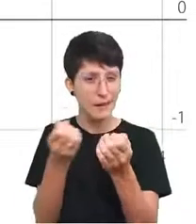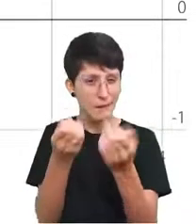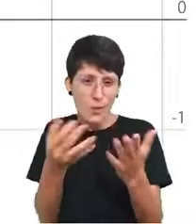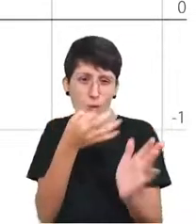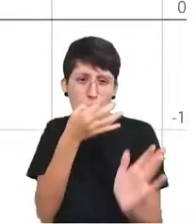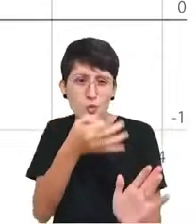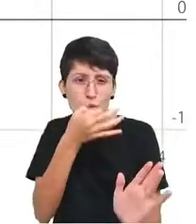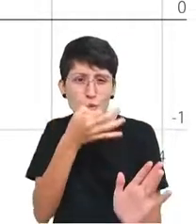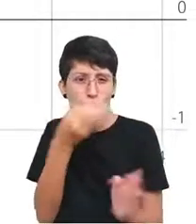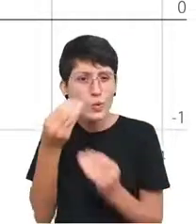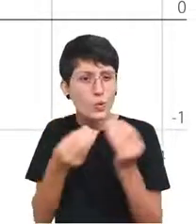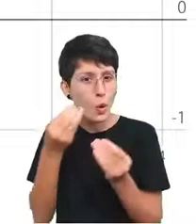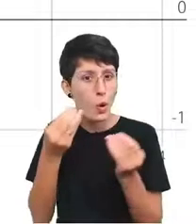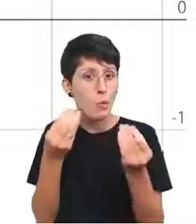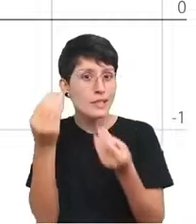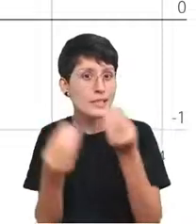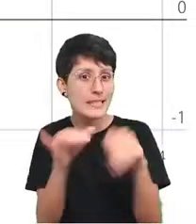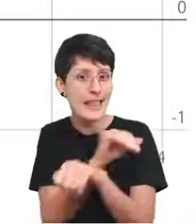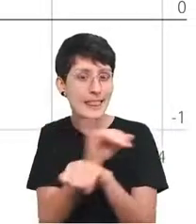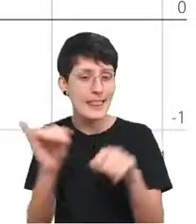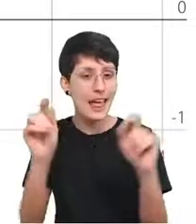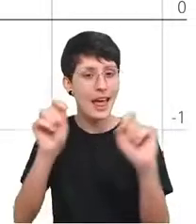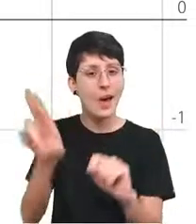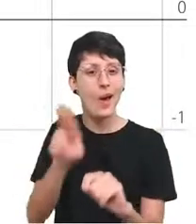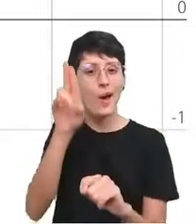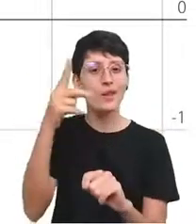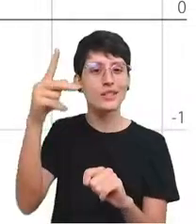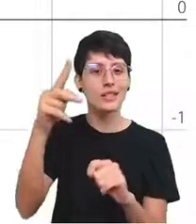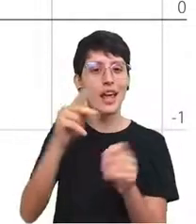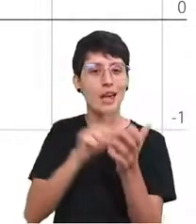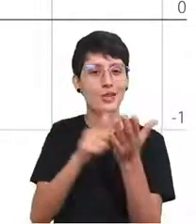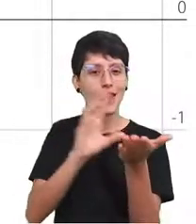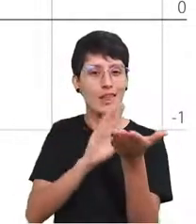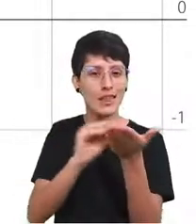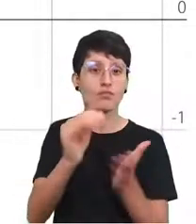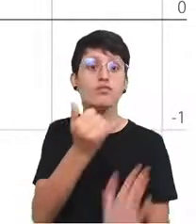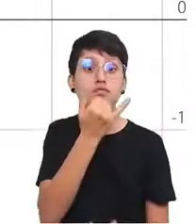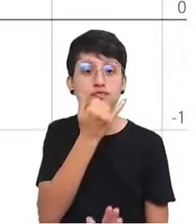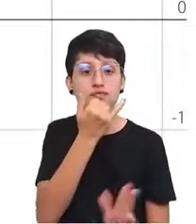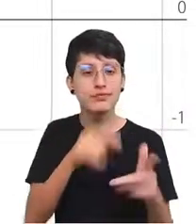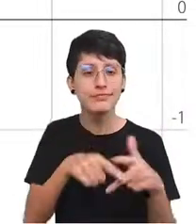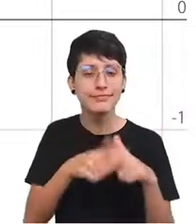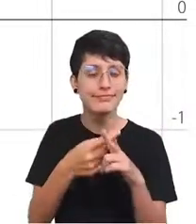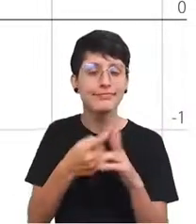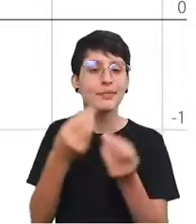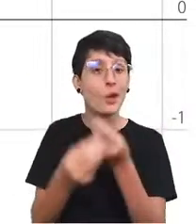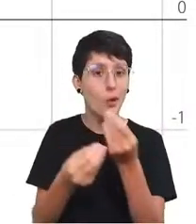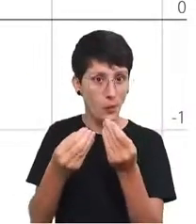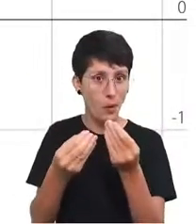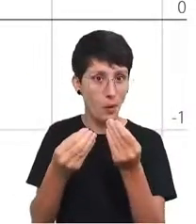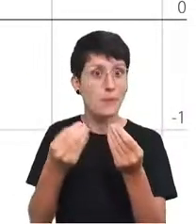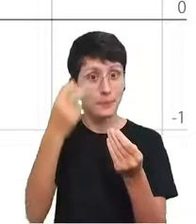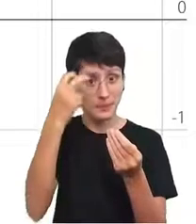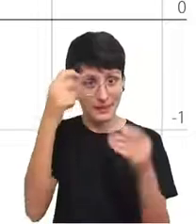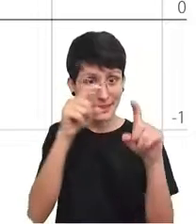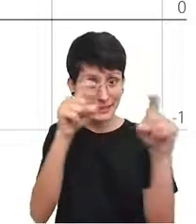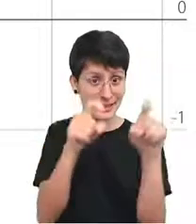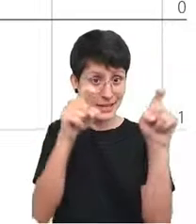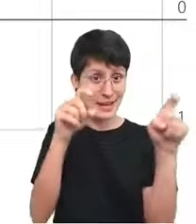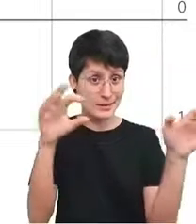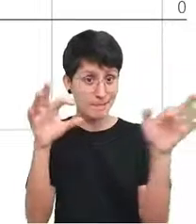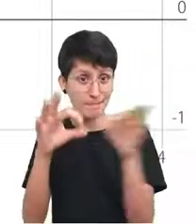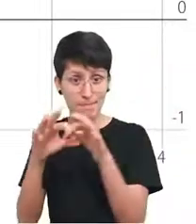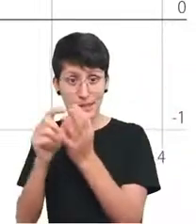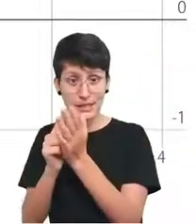sobre por quê, como e de que forma podemos usar o jornalismo de dados... Desculpe, como podemos usar machine learning no jornalismo de